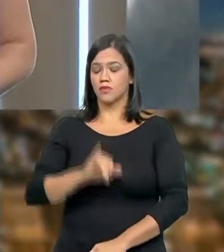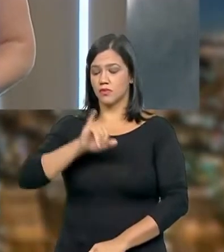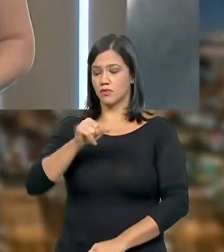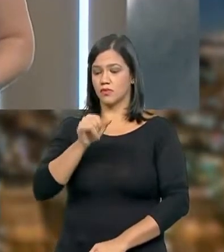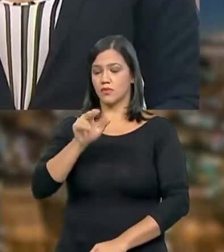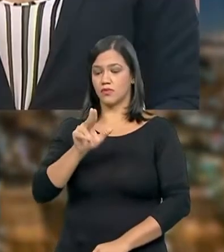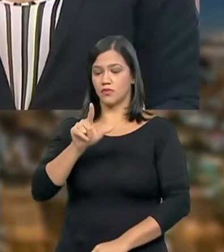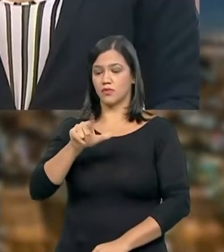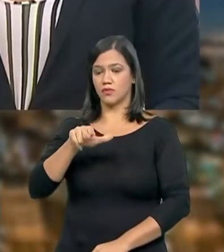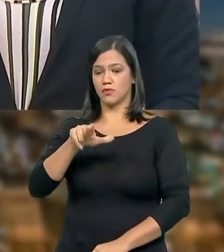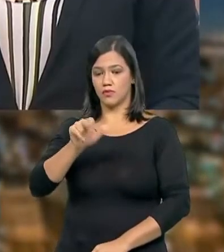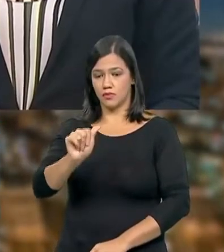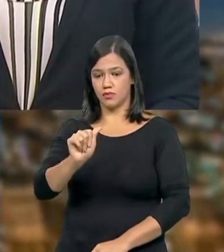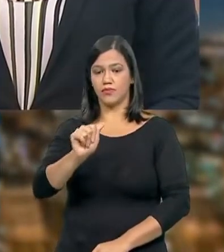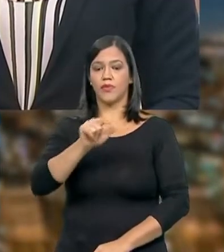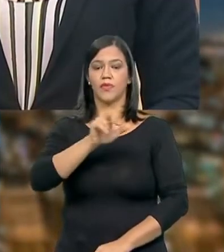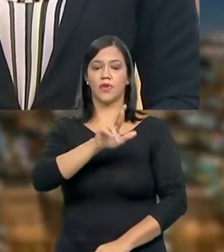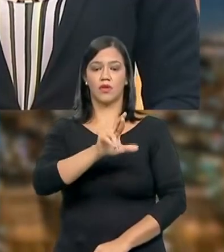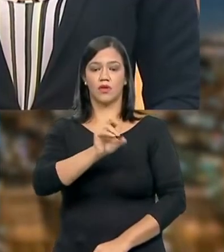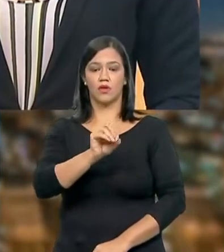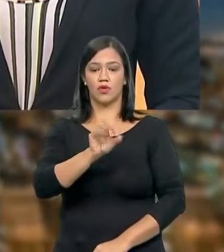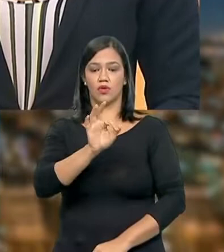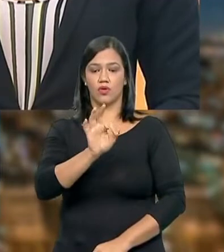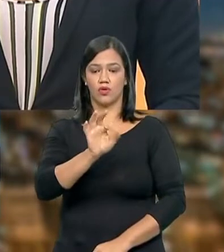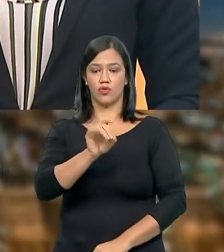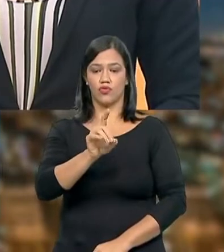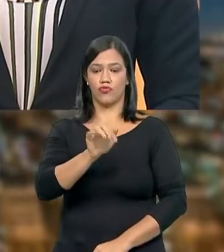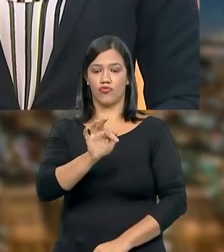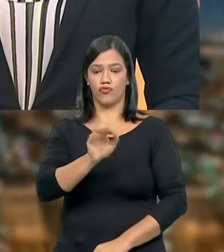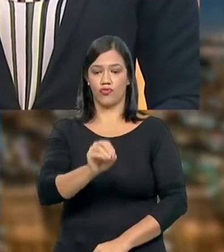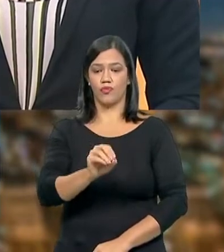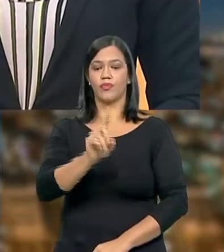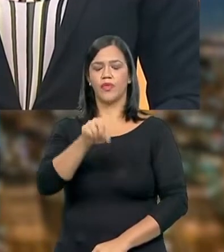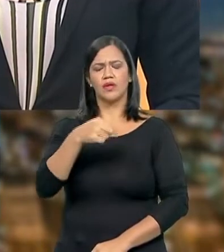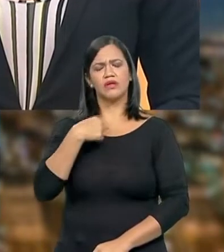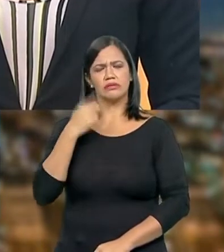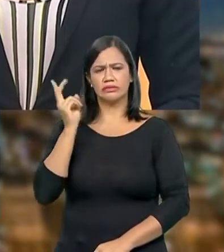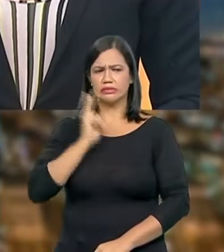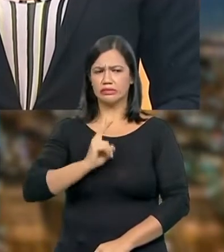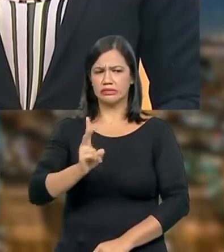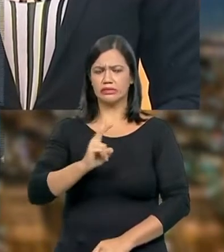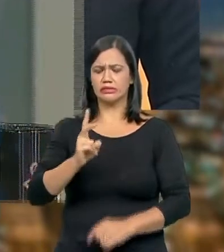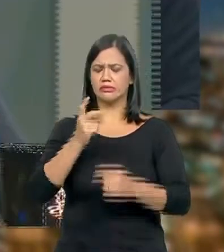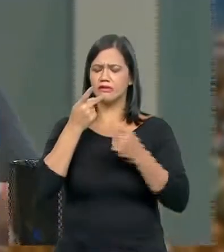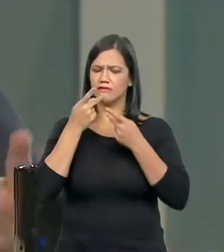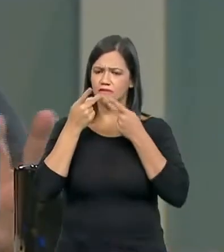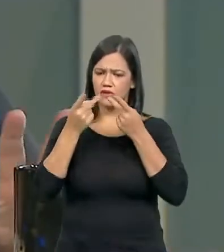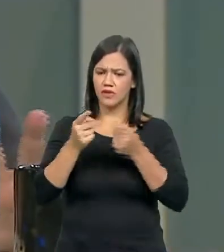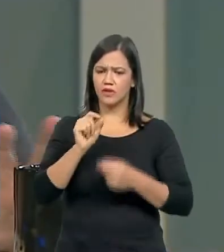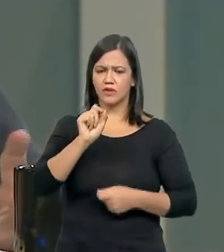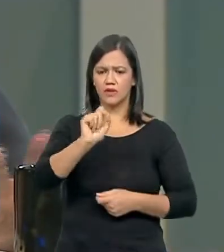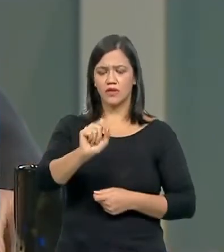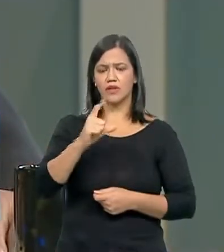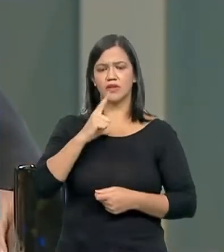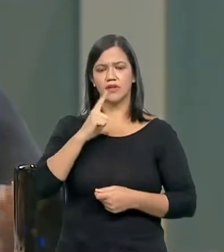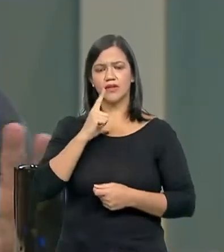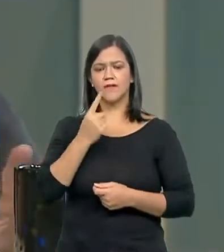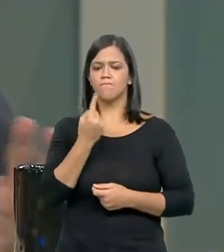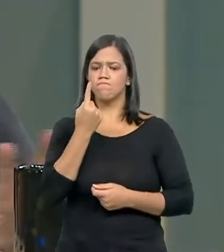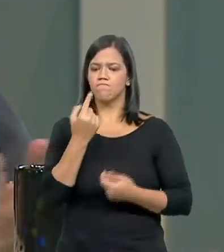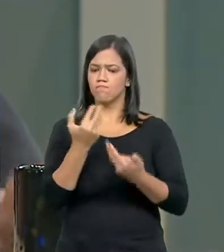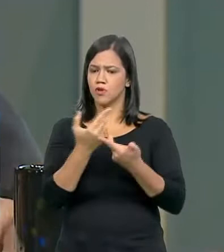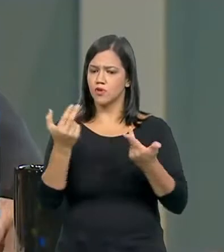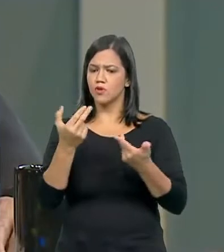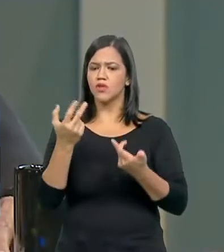Juliana e Rodolfo, o que eu sempre disse é que existe uma figura muito